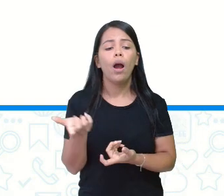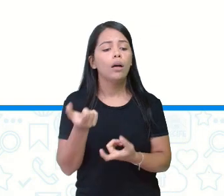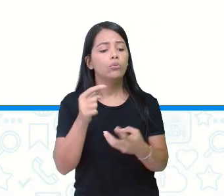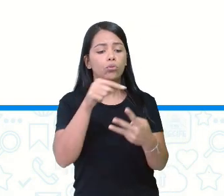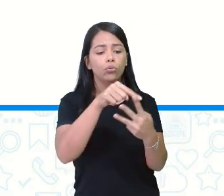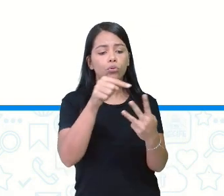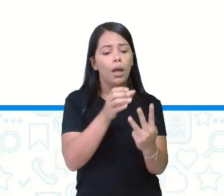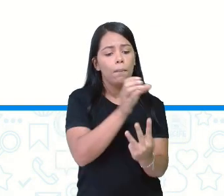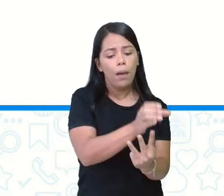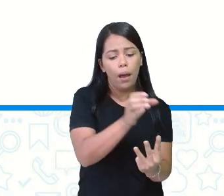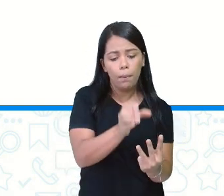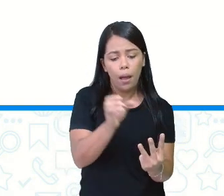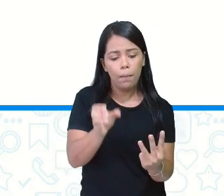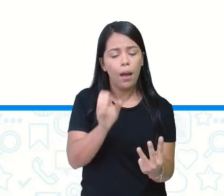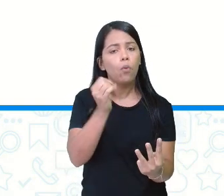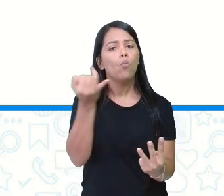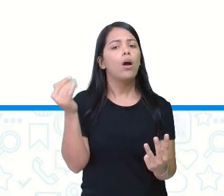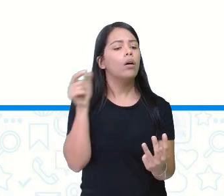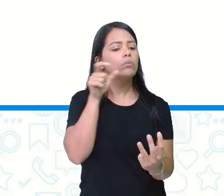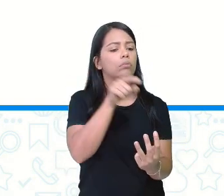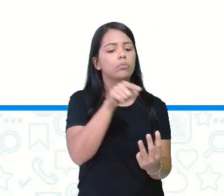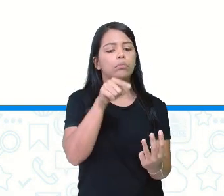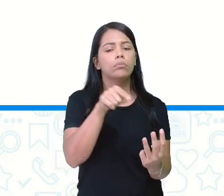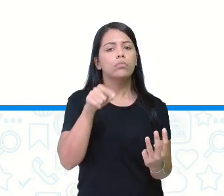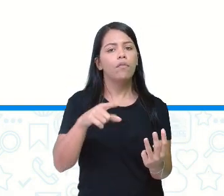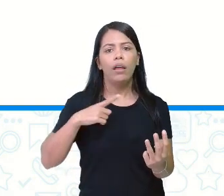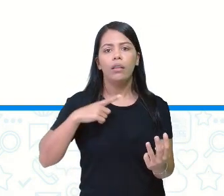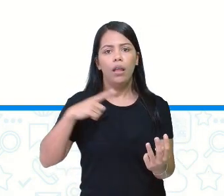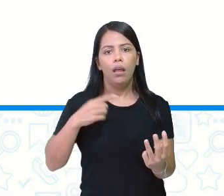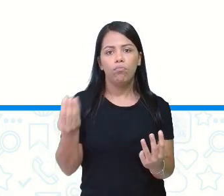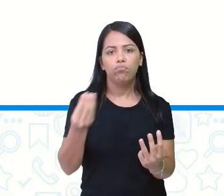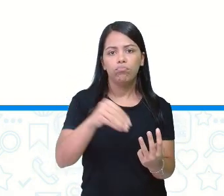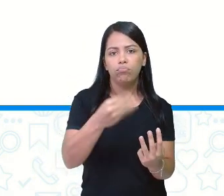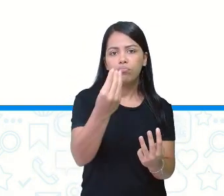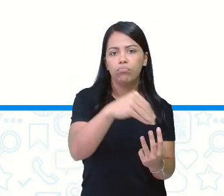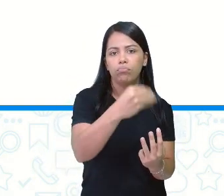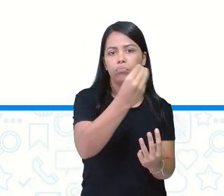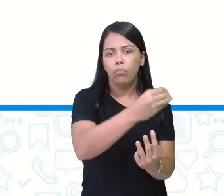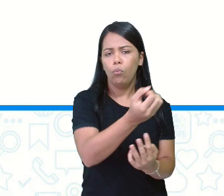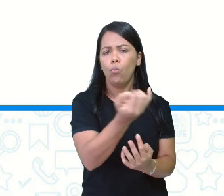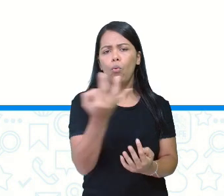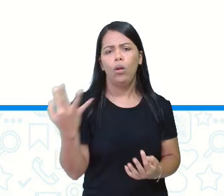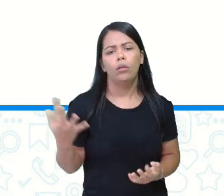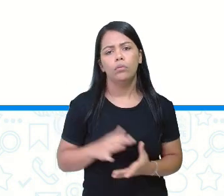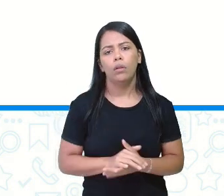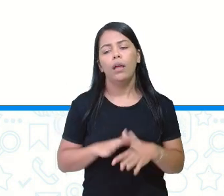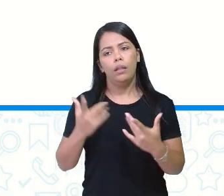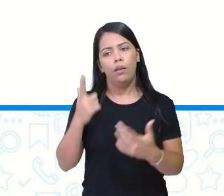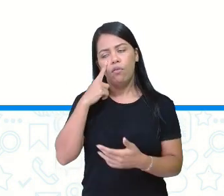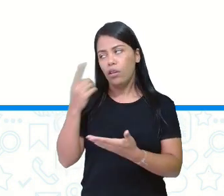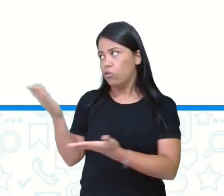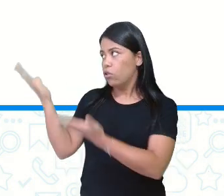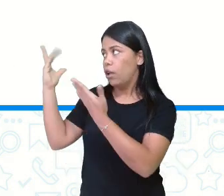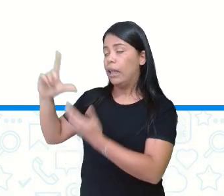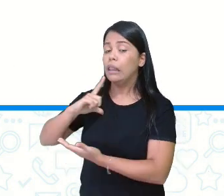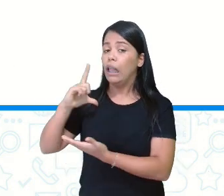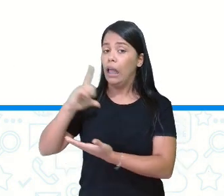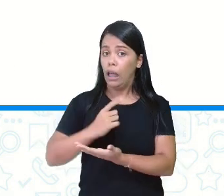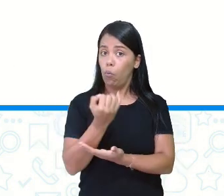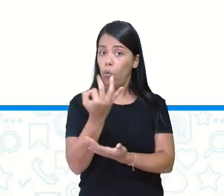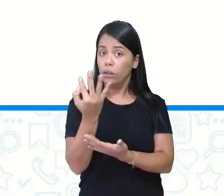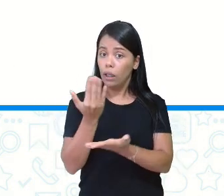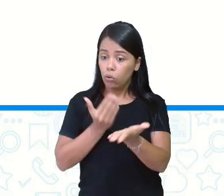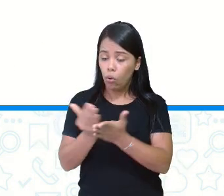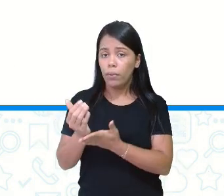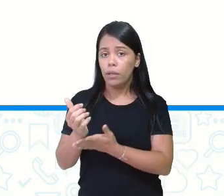Então, o problema tá trazendo uma quantidade inicial, 96 apontadores,